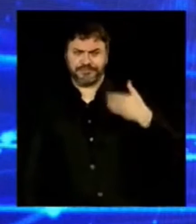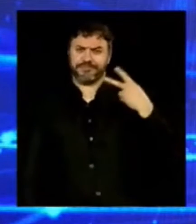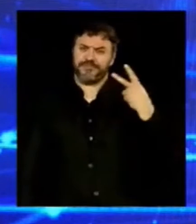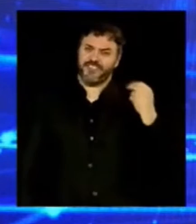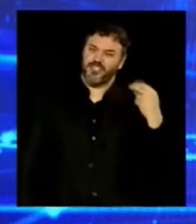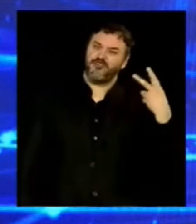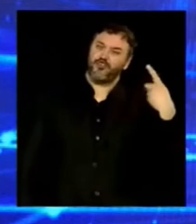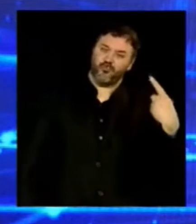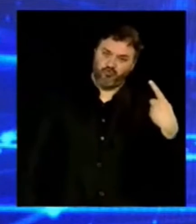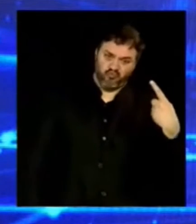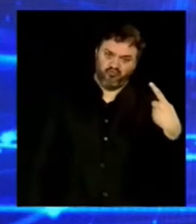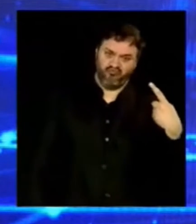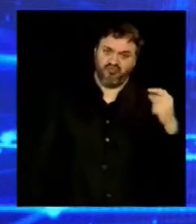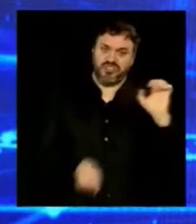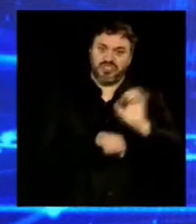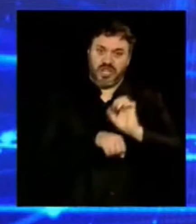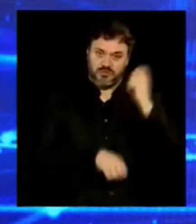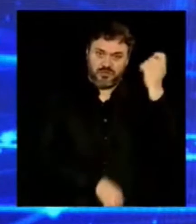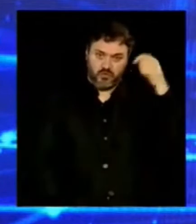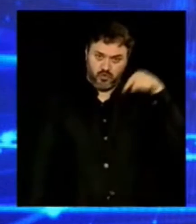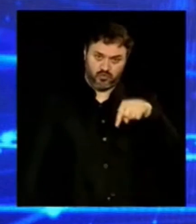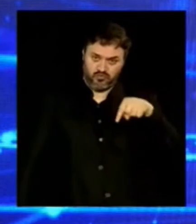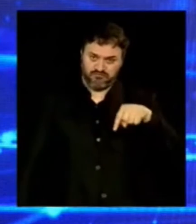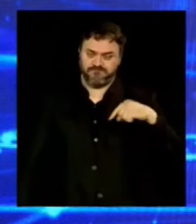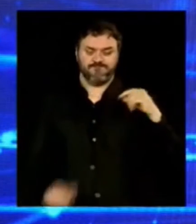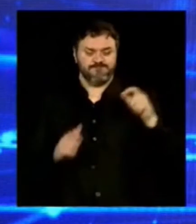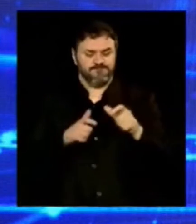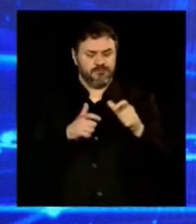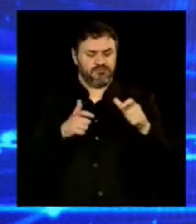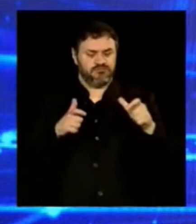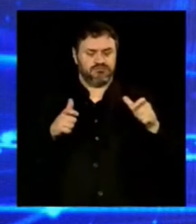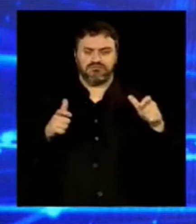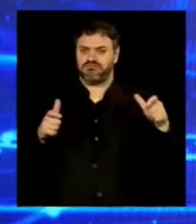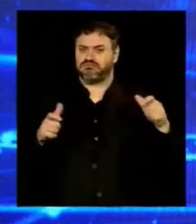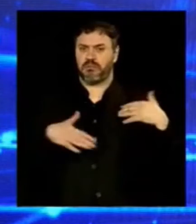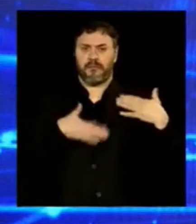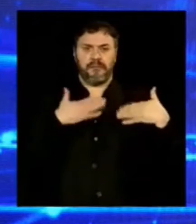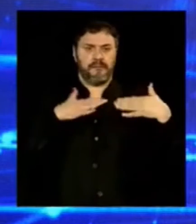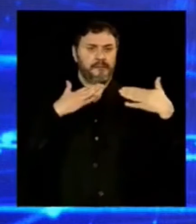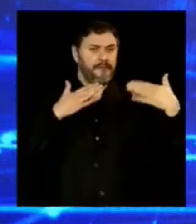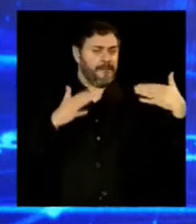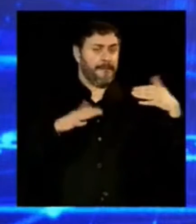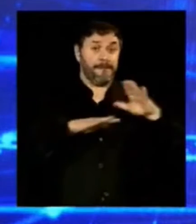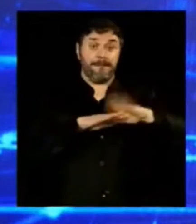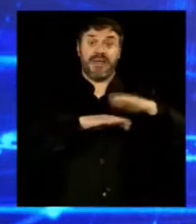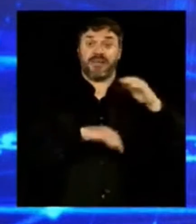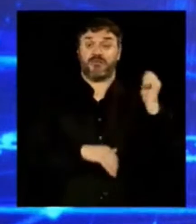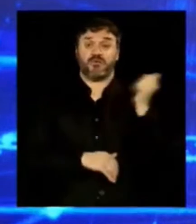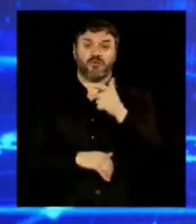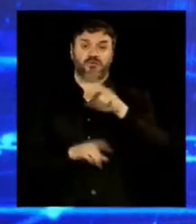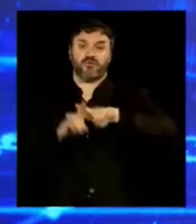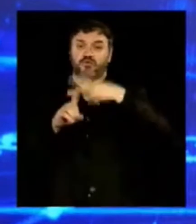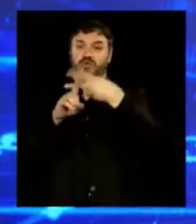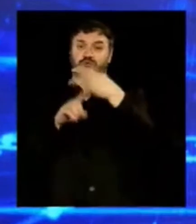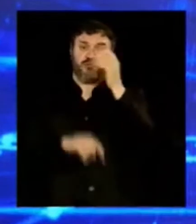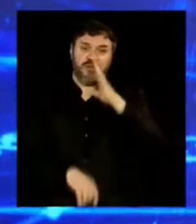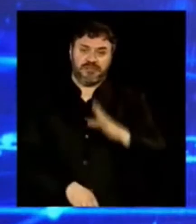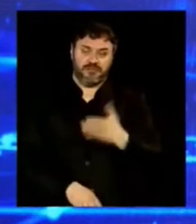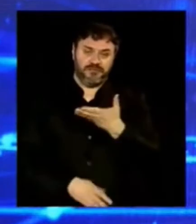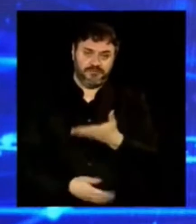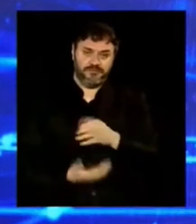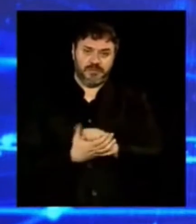o Estado do Rio Grande do Sul cresceu mais que o dobro do Brasil. O crescimento do Brasil foi de 2